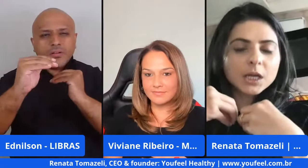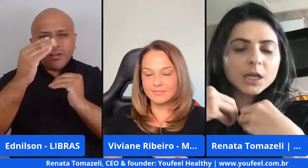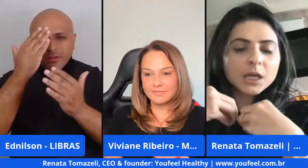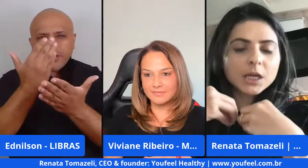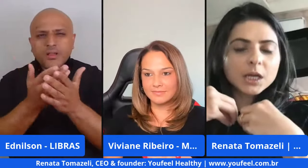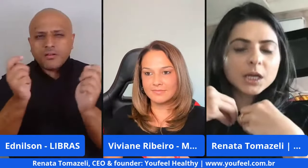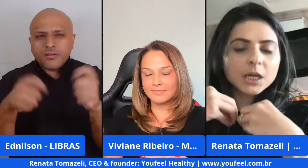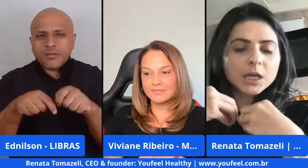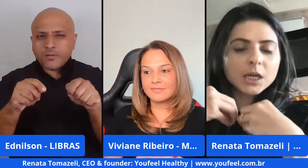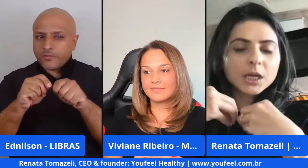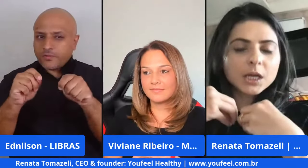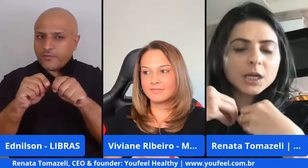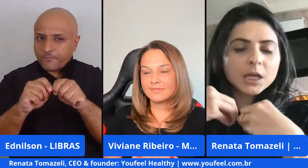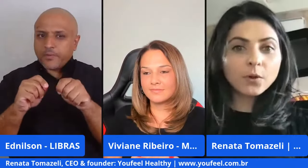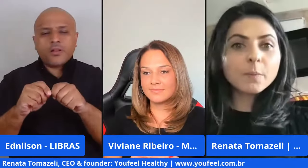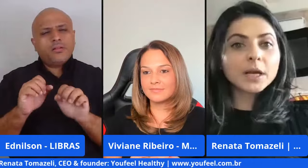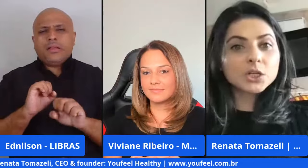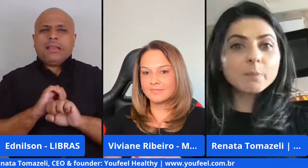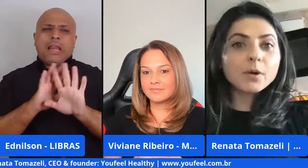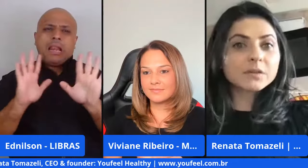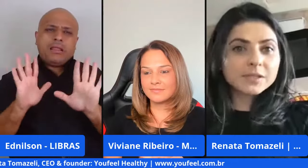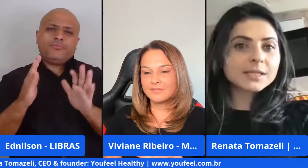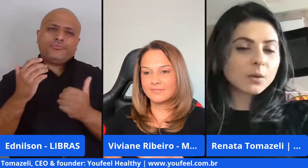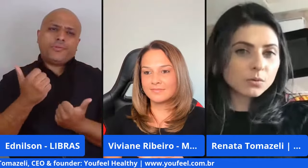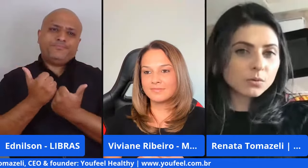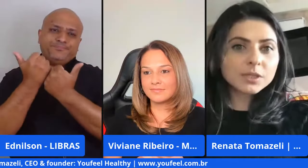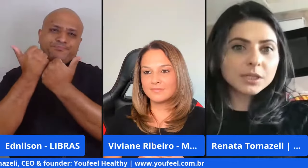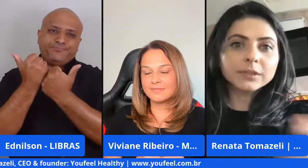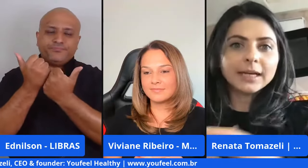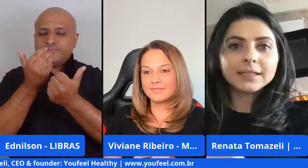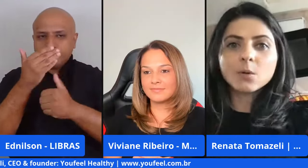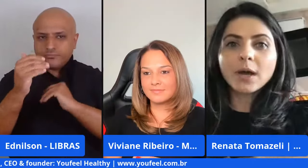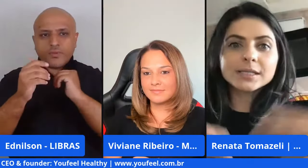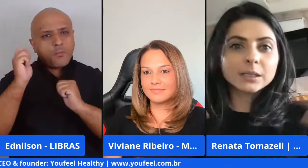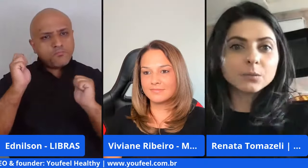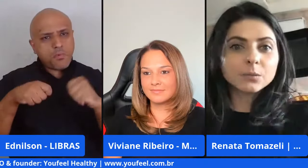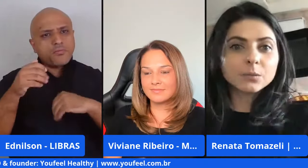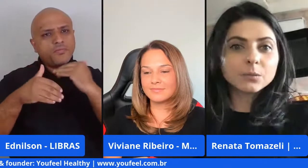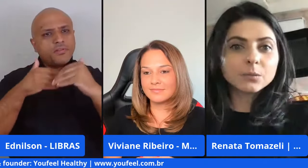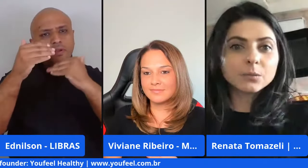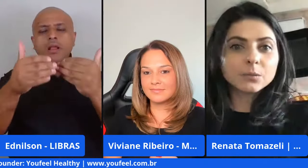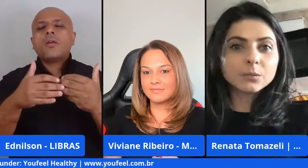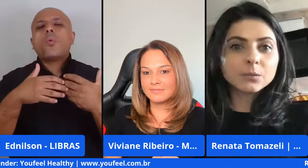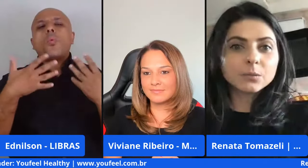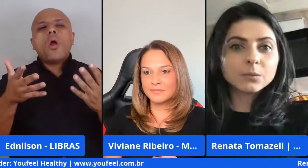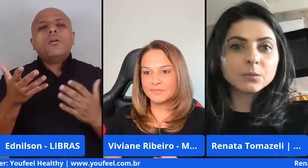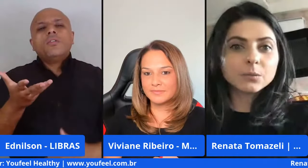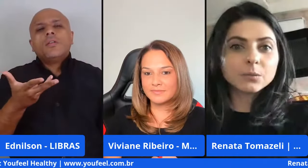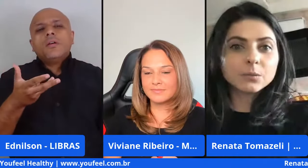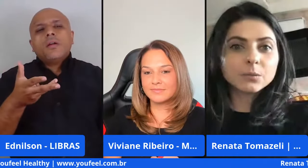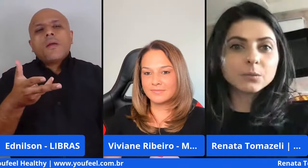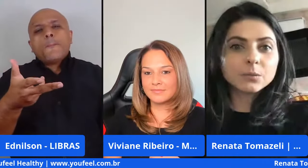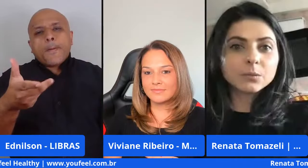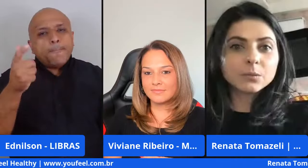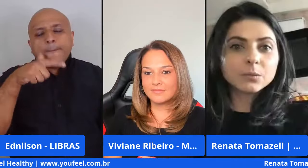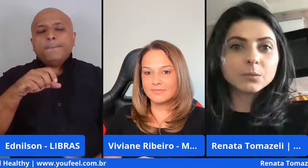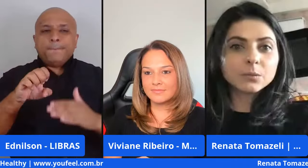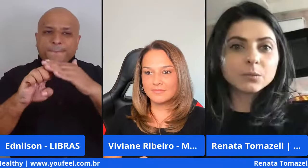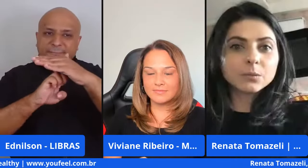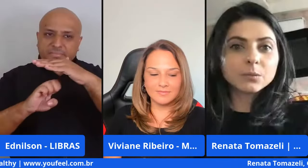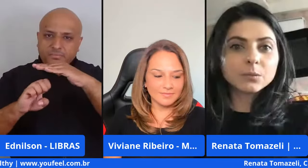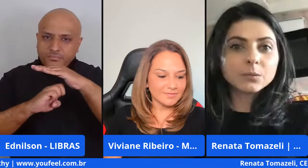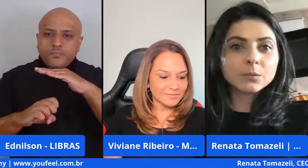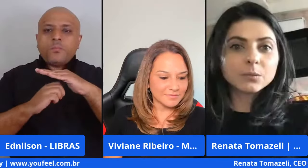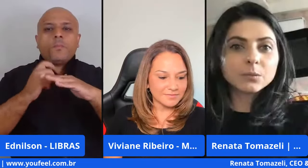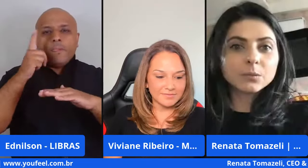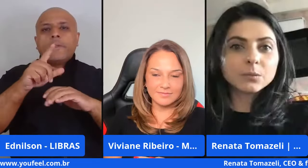precisa ser feito e claro buscar apoio para que a gente possa fazer essa construção né então quais são as aceleradoras as empresas né quem